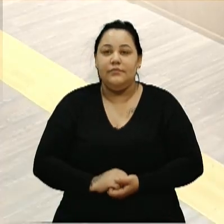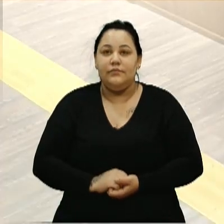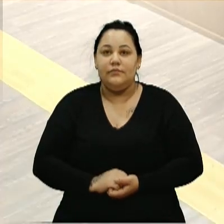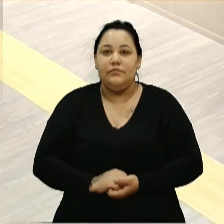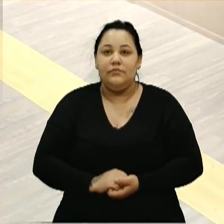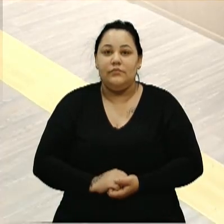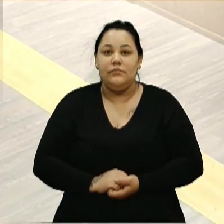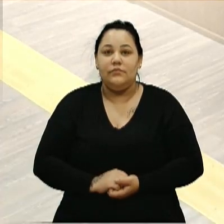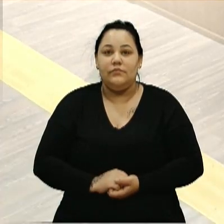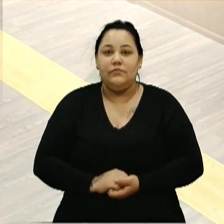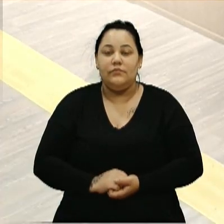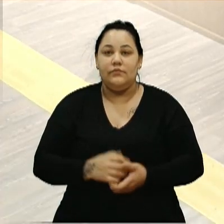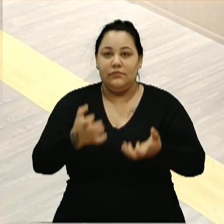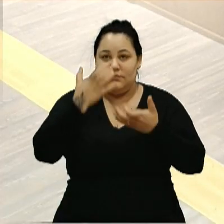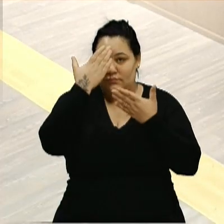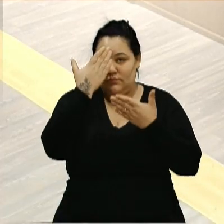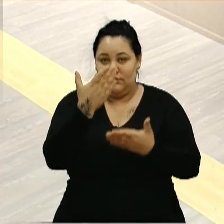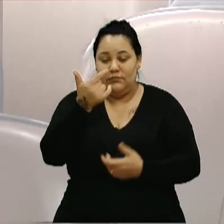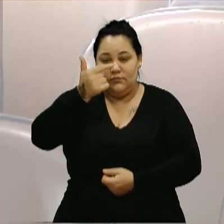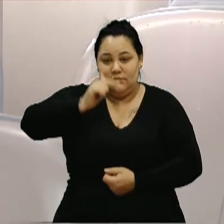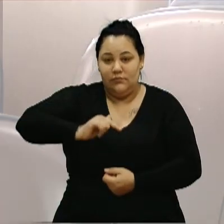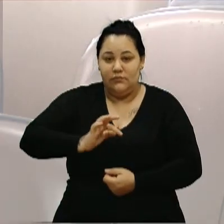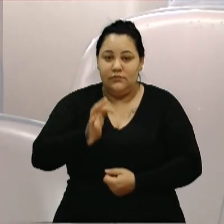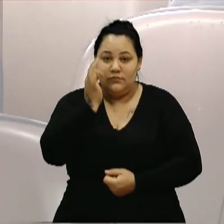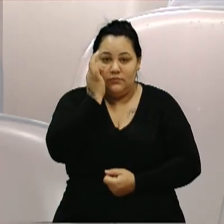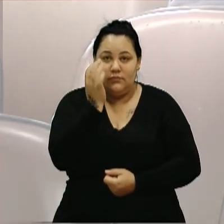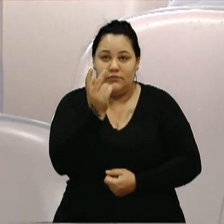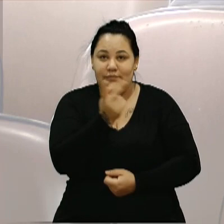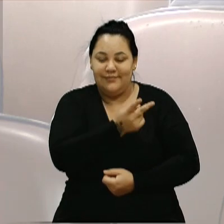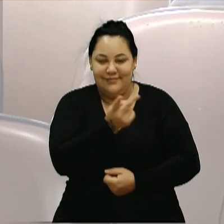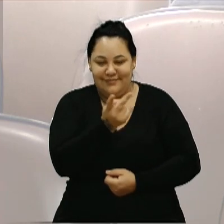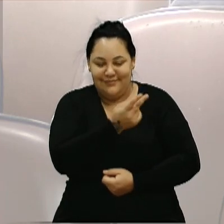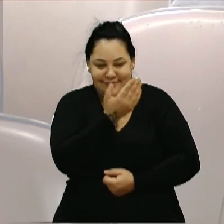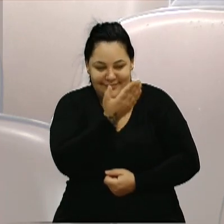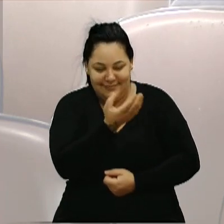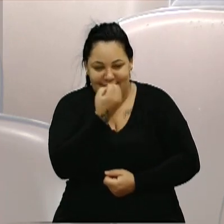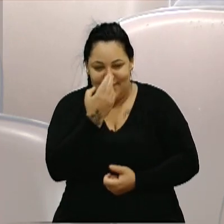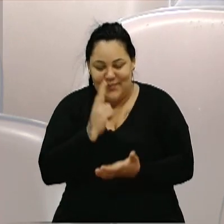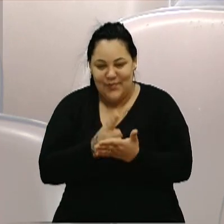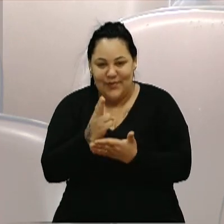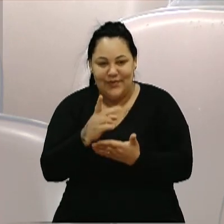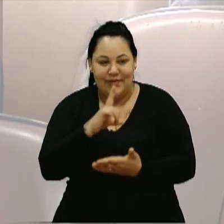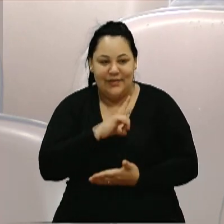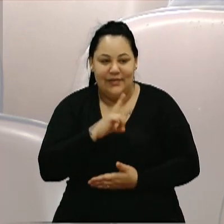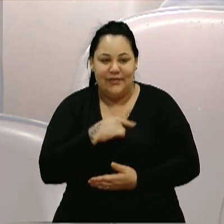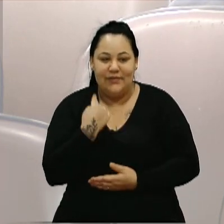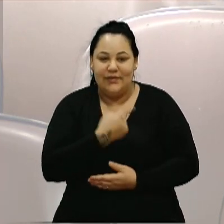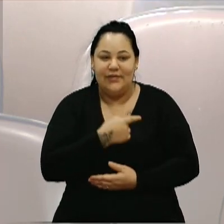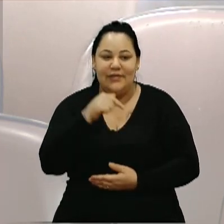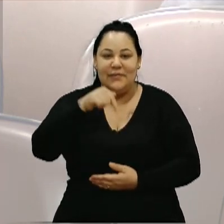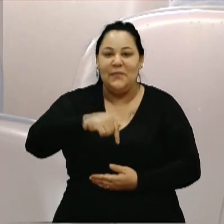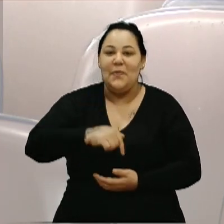uma vez a presença do Carlos e do Wilson. Sempre bom tê-los aqui. Parabéns também por esse momento.